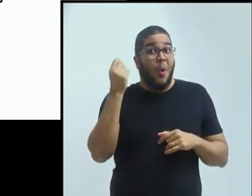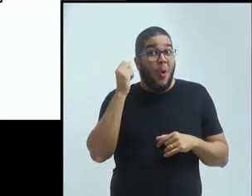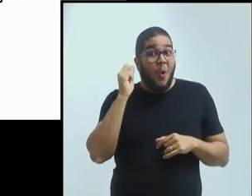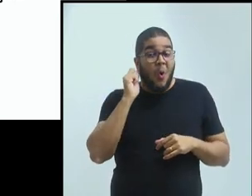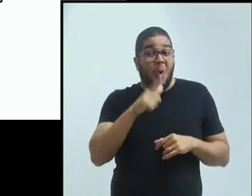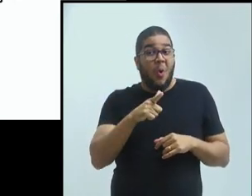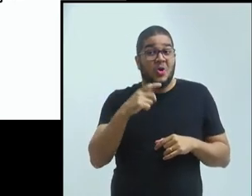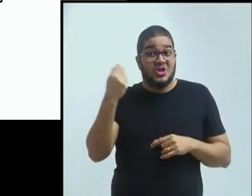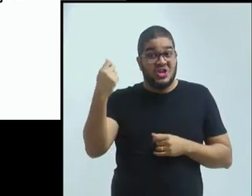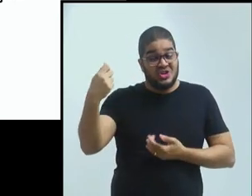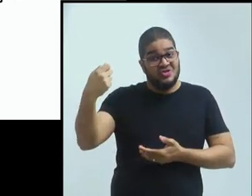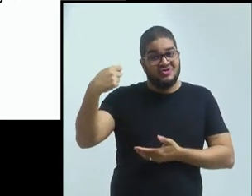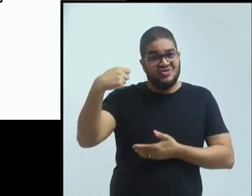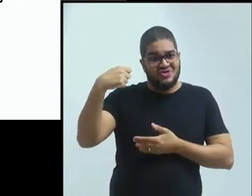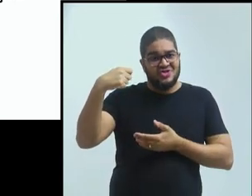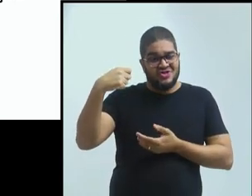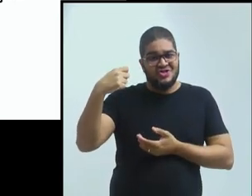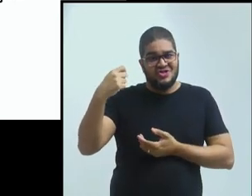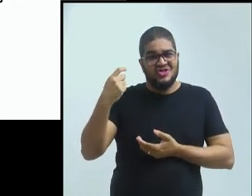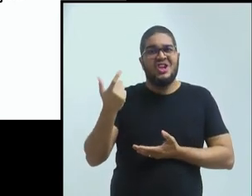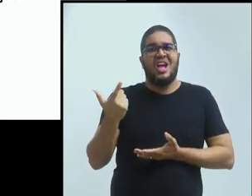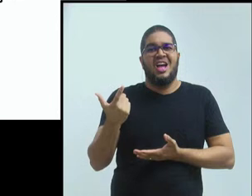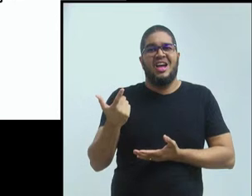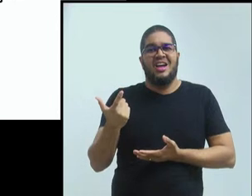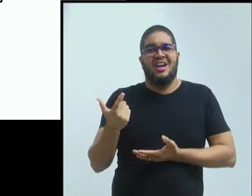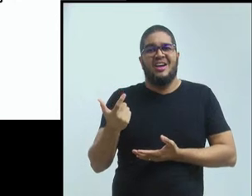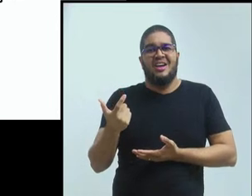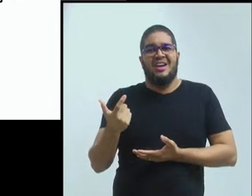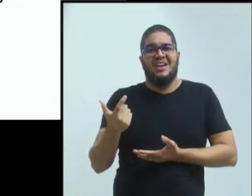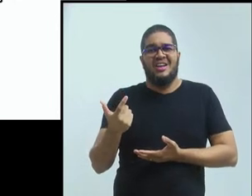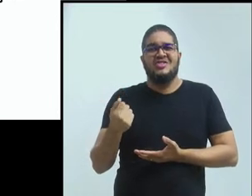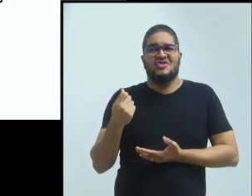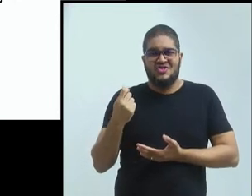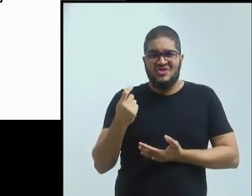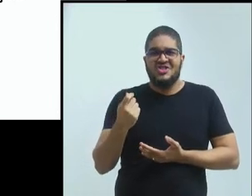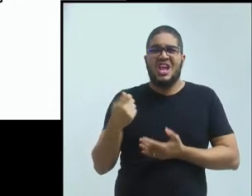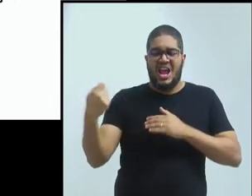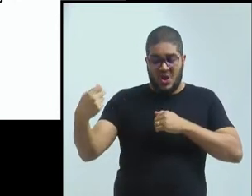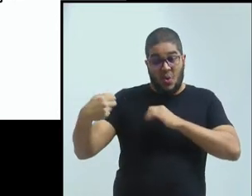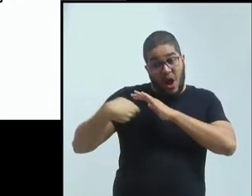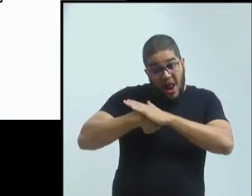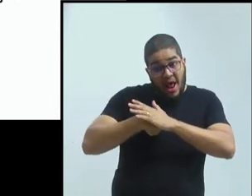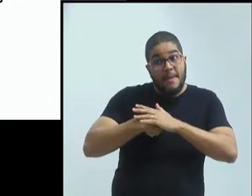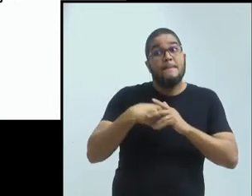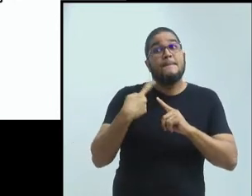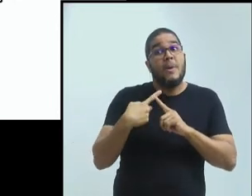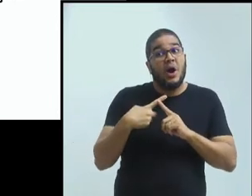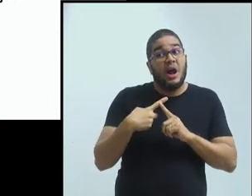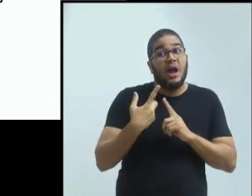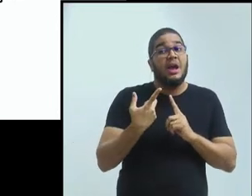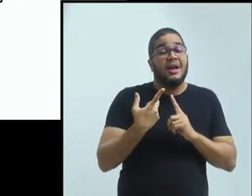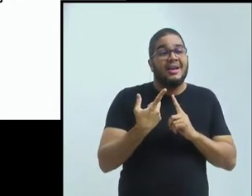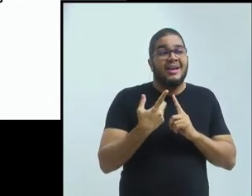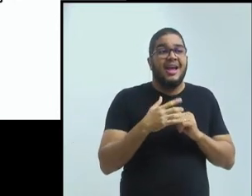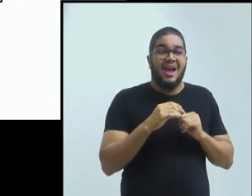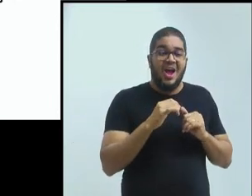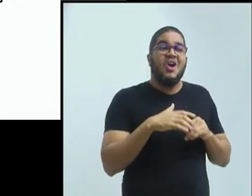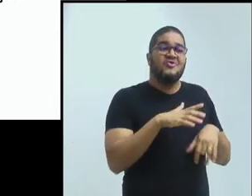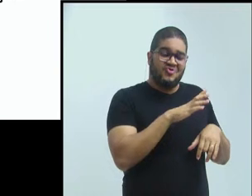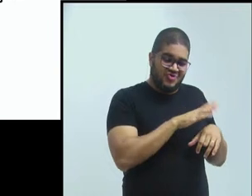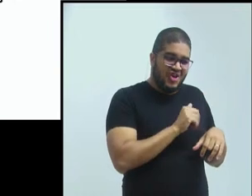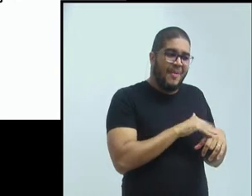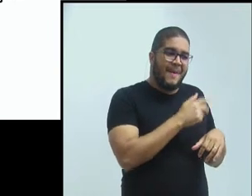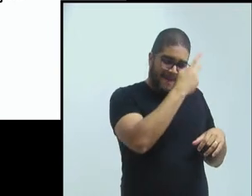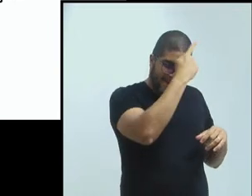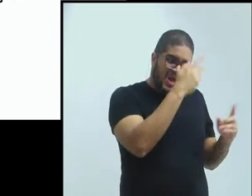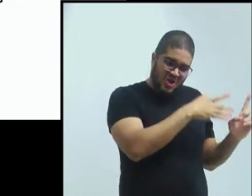botando a pessoa na programação do evento, mas, na verdade, você quer fazer um monte... Você quer fazer outras coisas. O evento é o de menos. Você vai